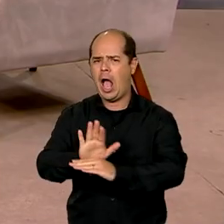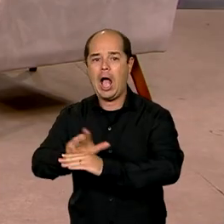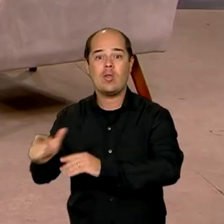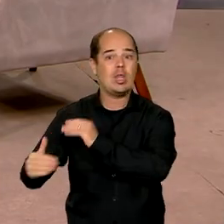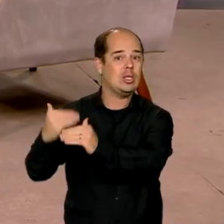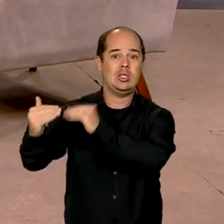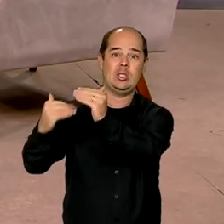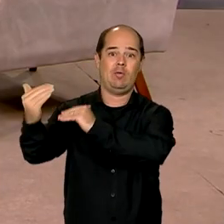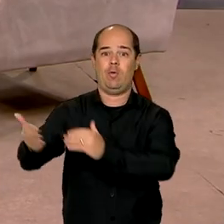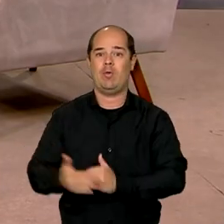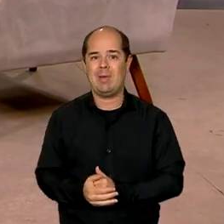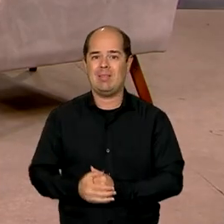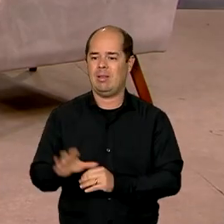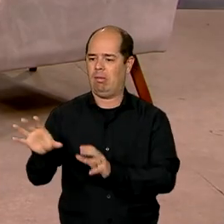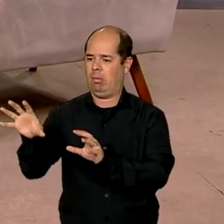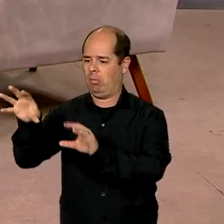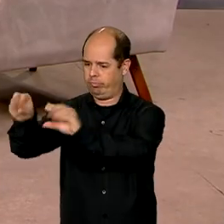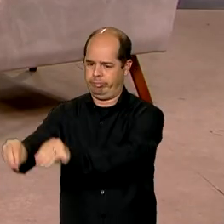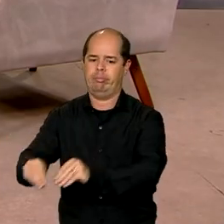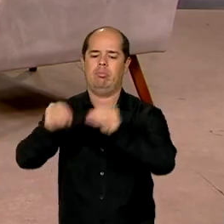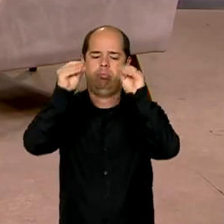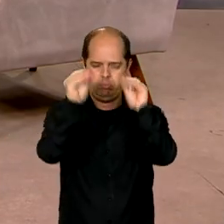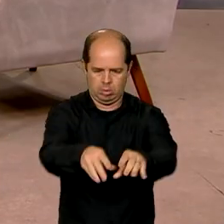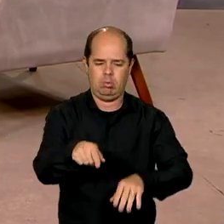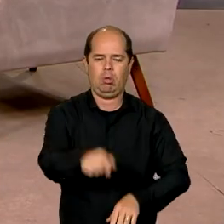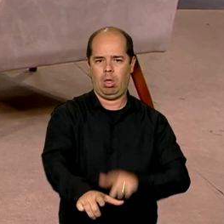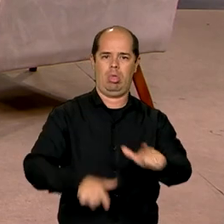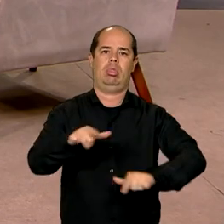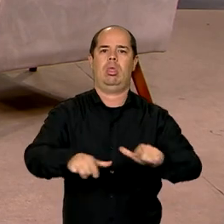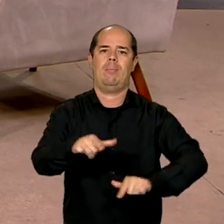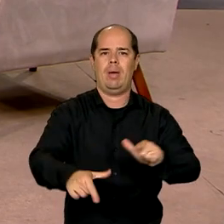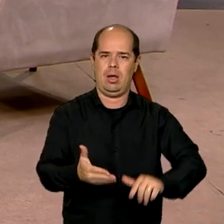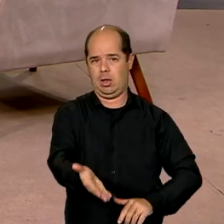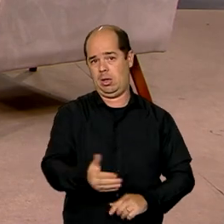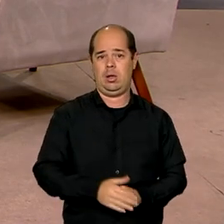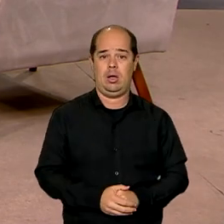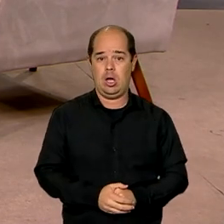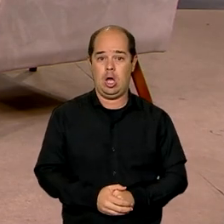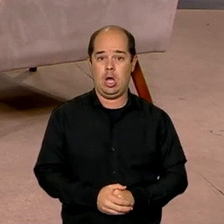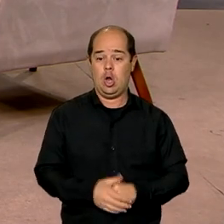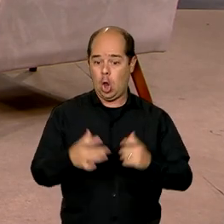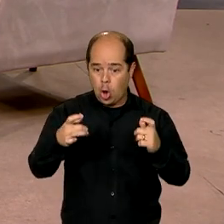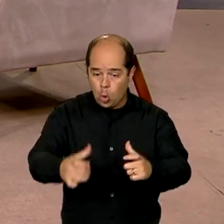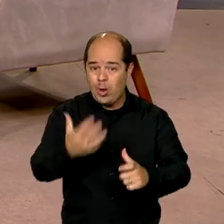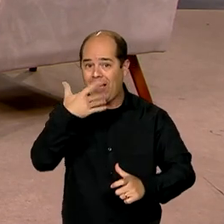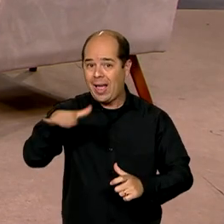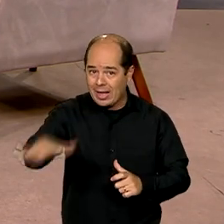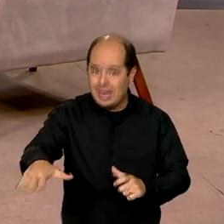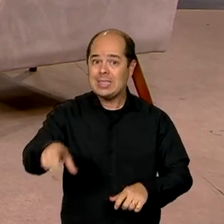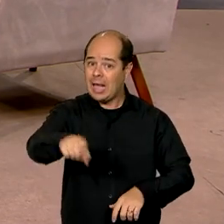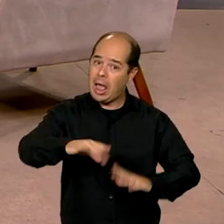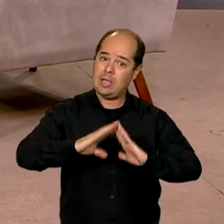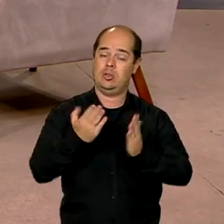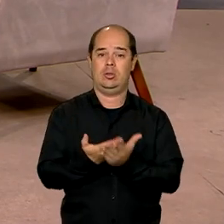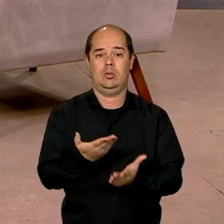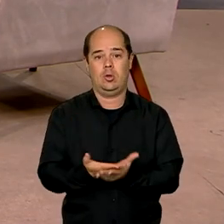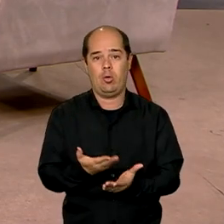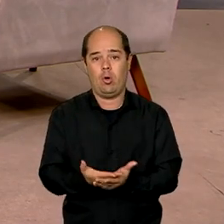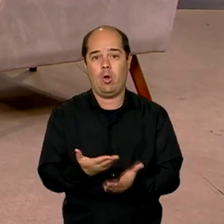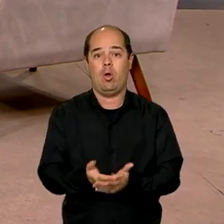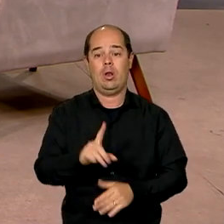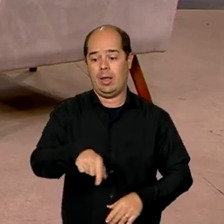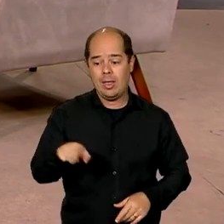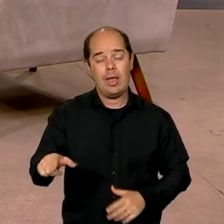não colocando no ambiente hostil do trabalho para com sua idade. O lugar de criança é na escola e no